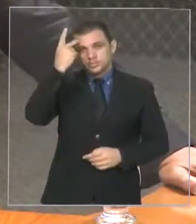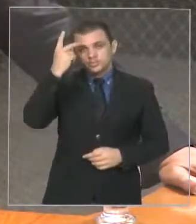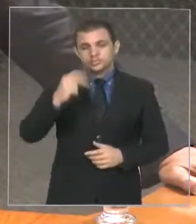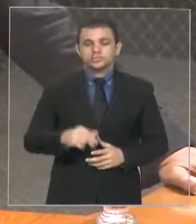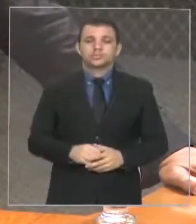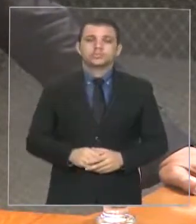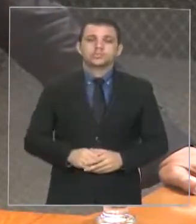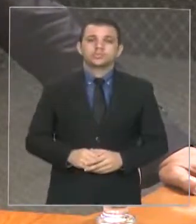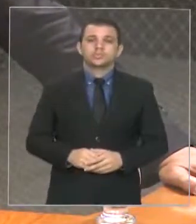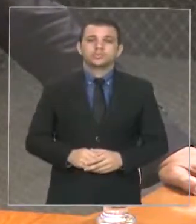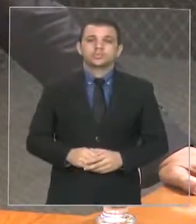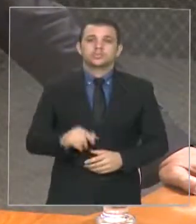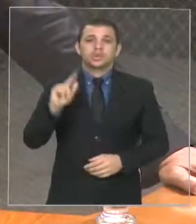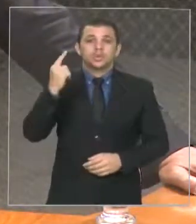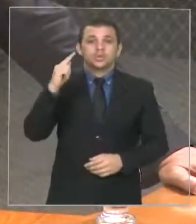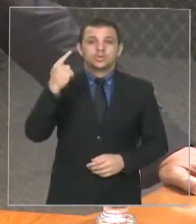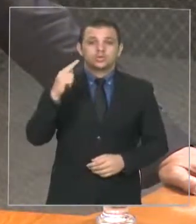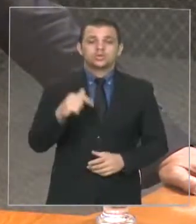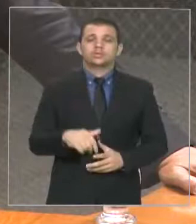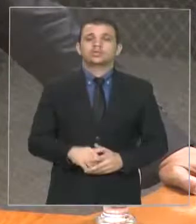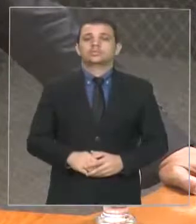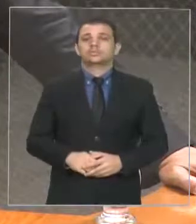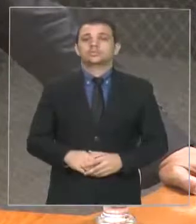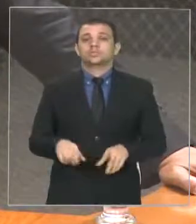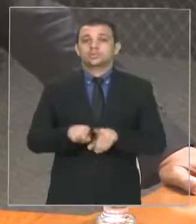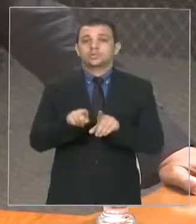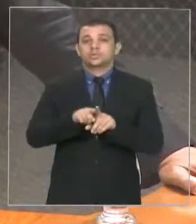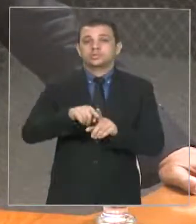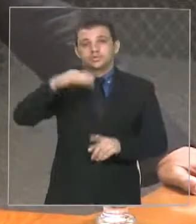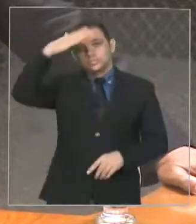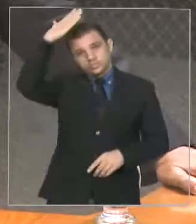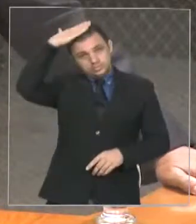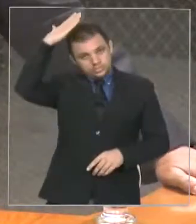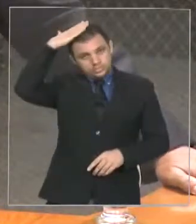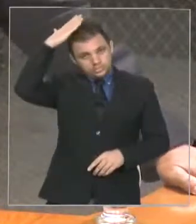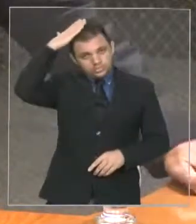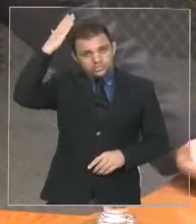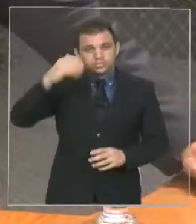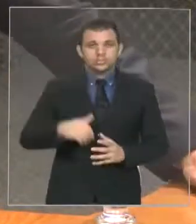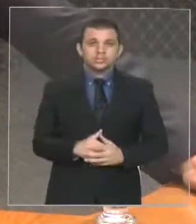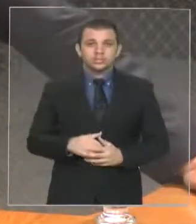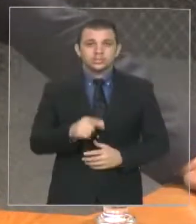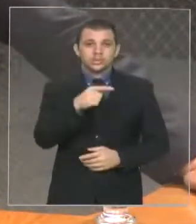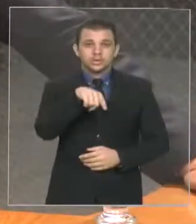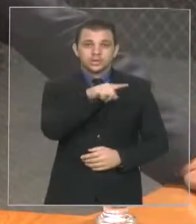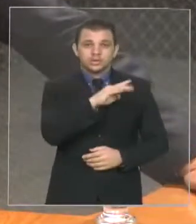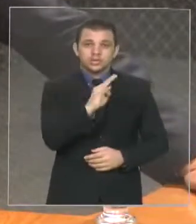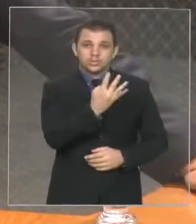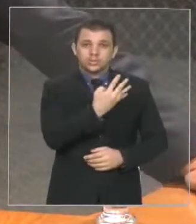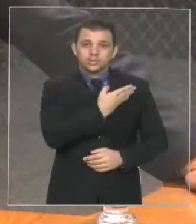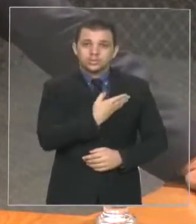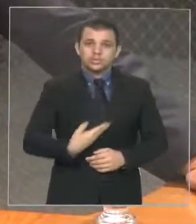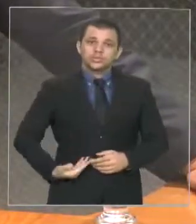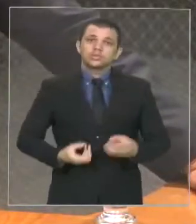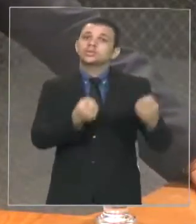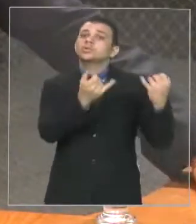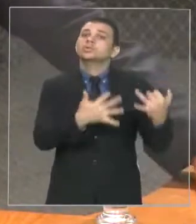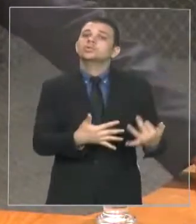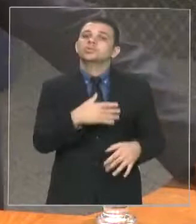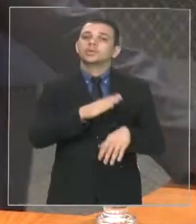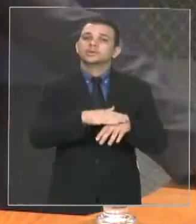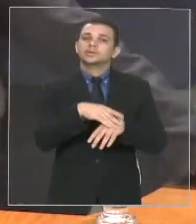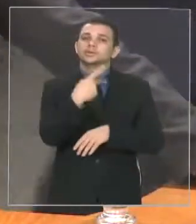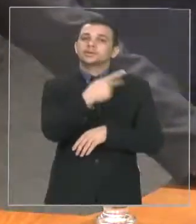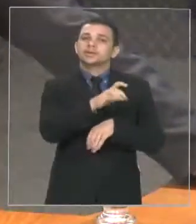do Goiás e do Paraná afirmaram que aqueles estados